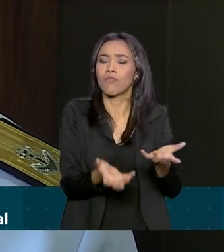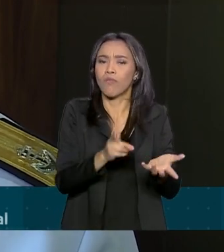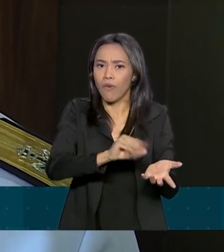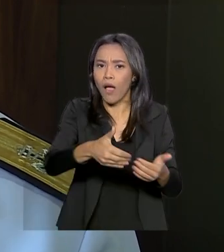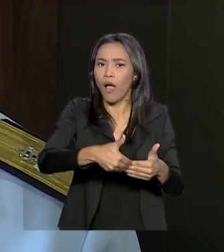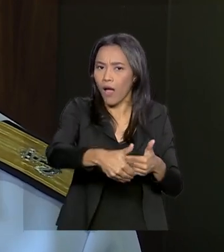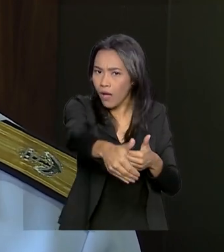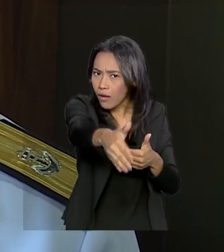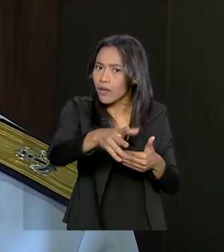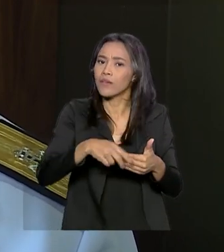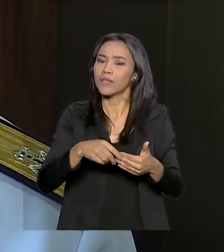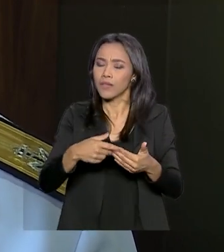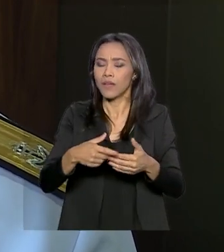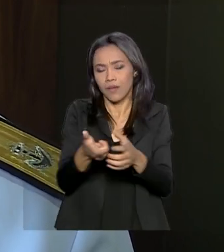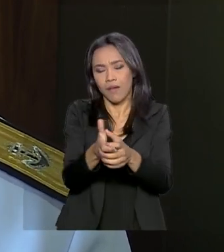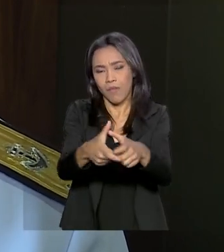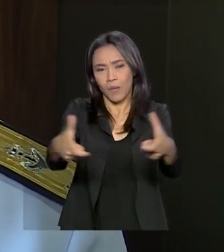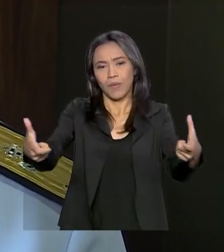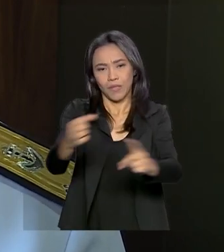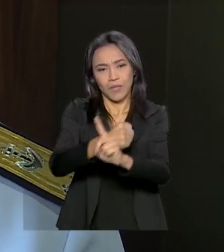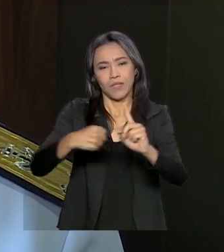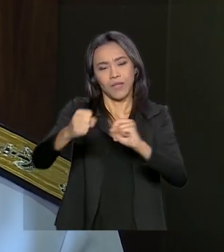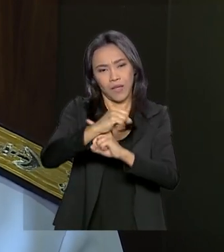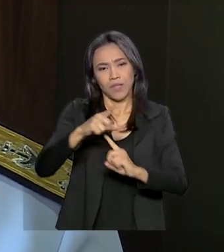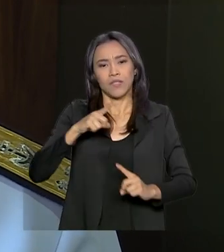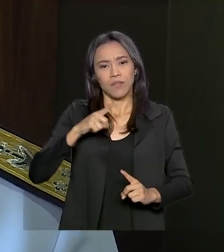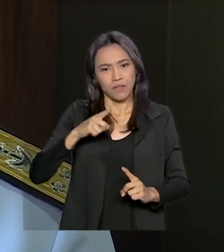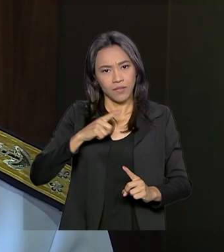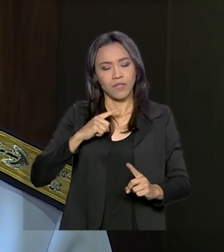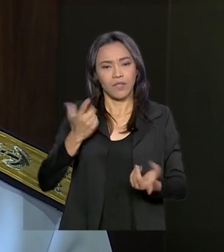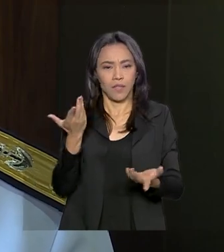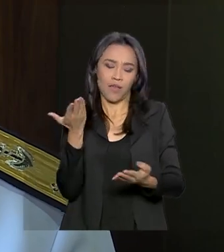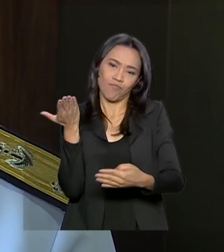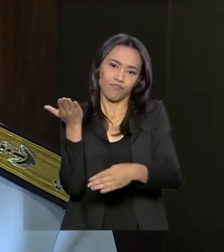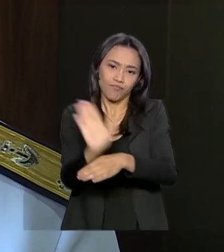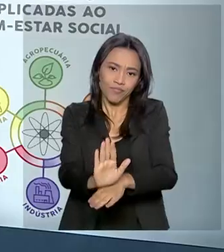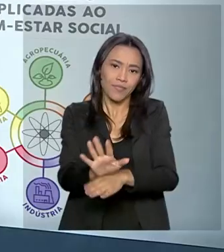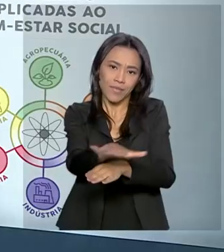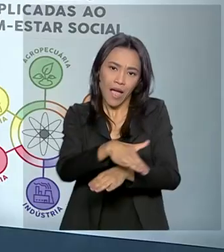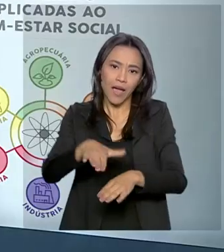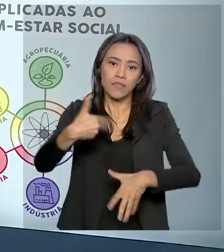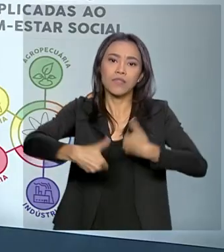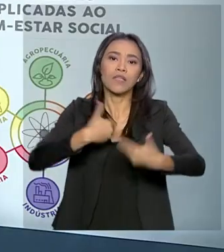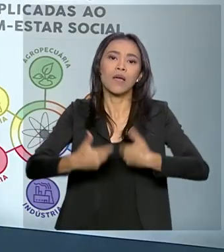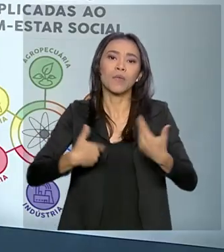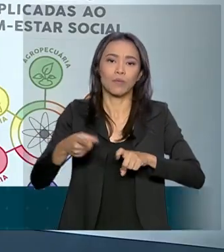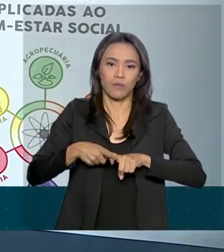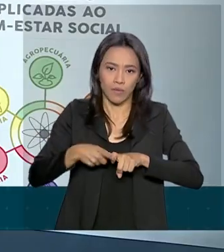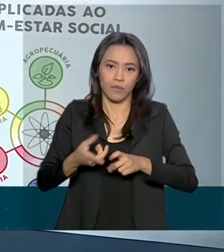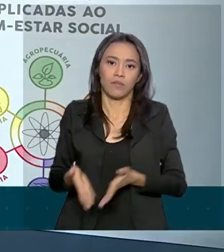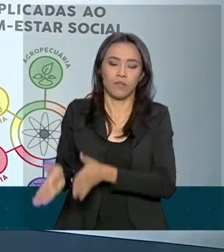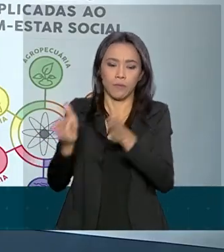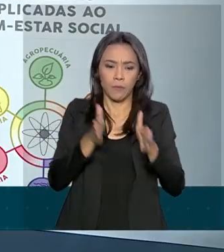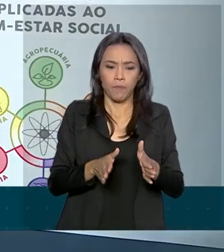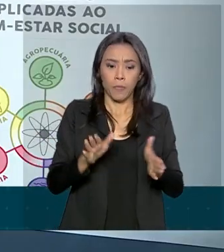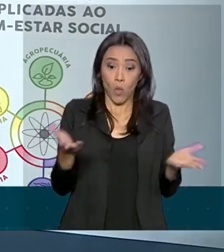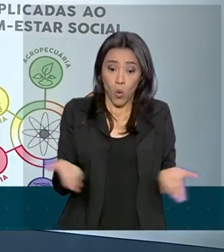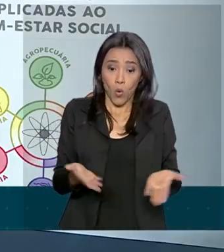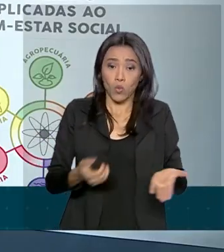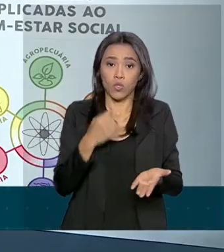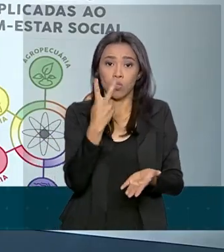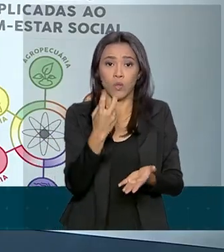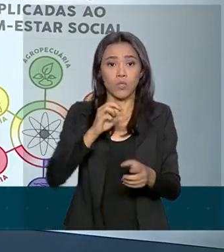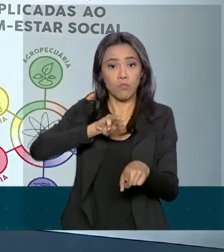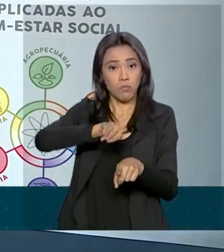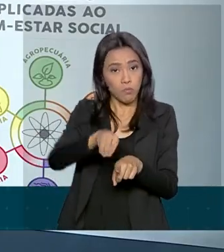atingir muito mais a sociedade brasileira no tratamento médico e na parte de prevenção. Atualmente, cerca de 2 milhões de procedimentos